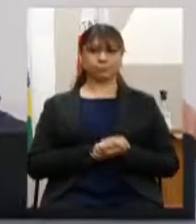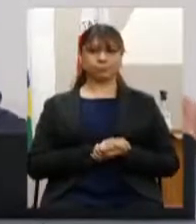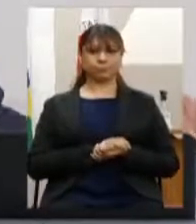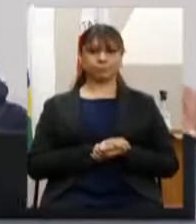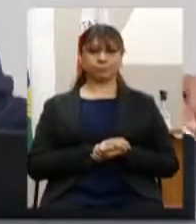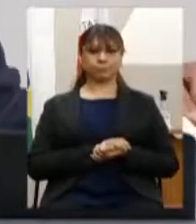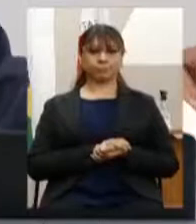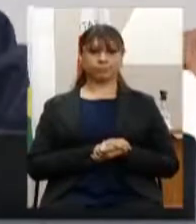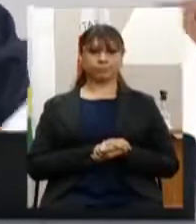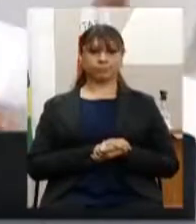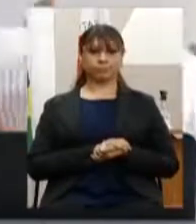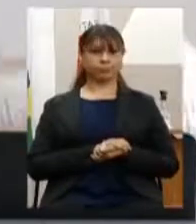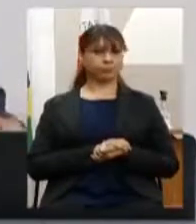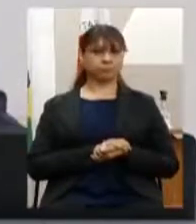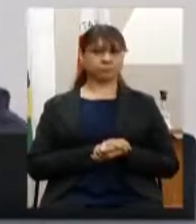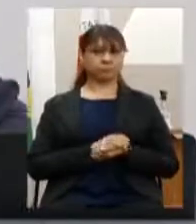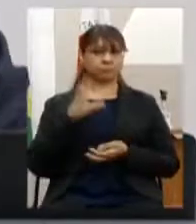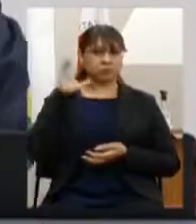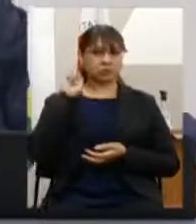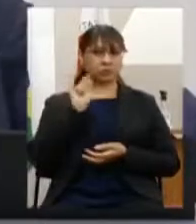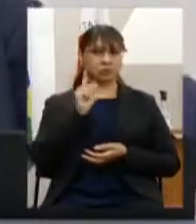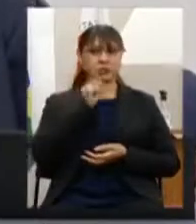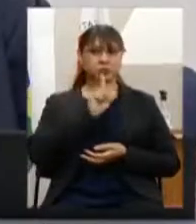o áudio dela está fechado